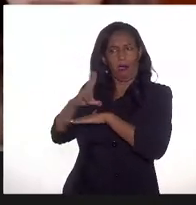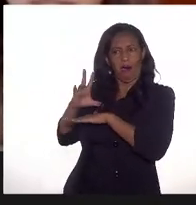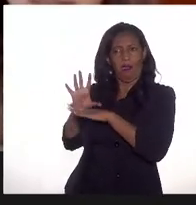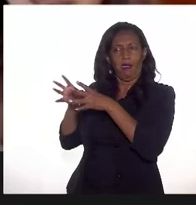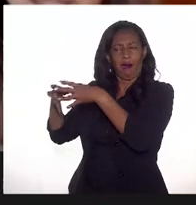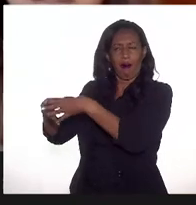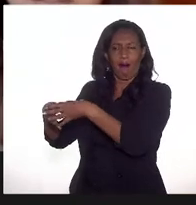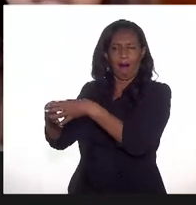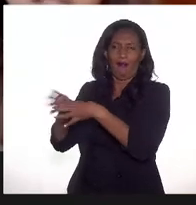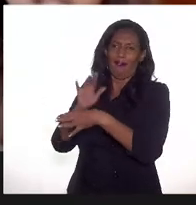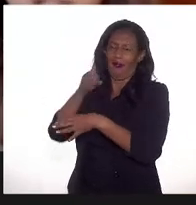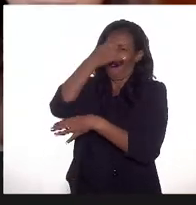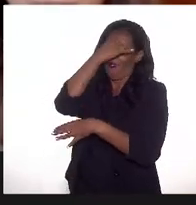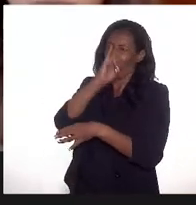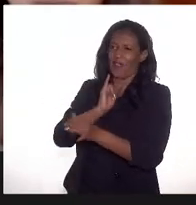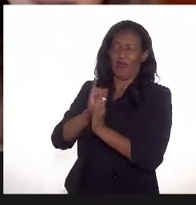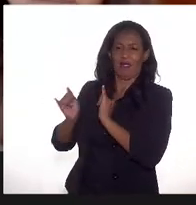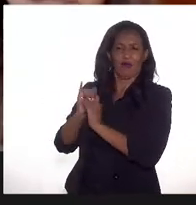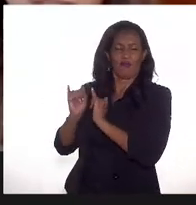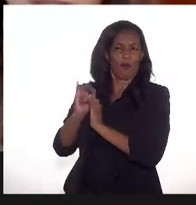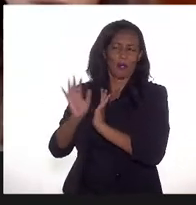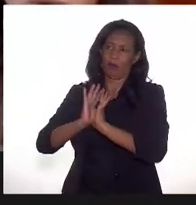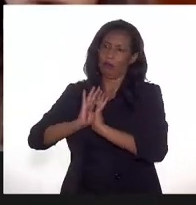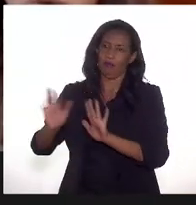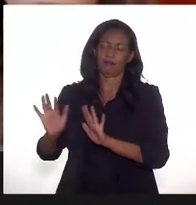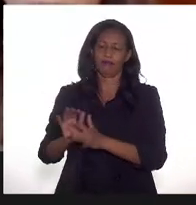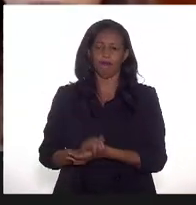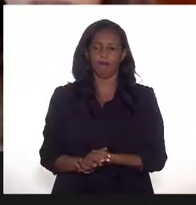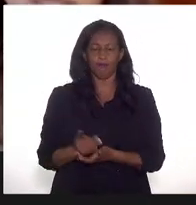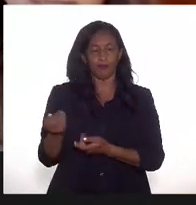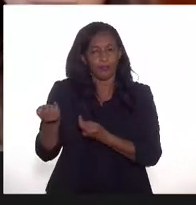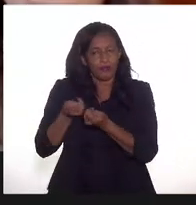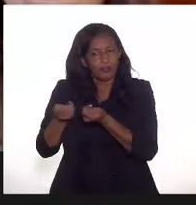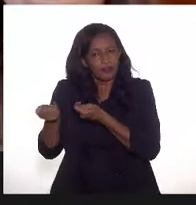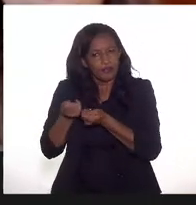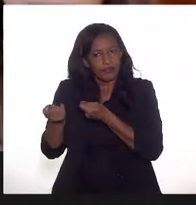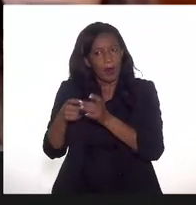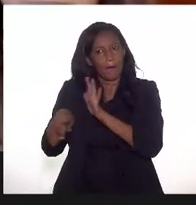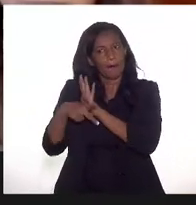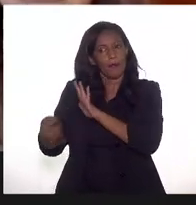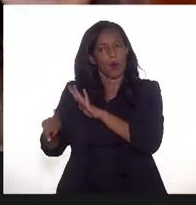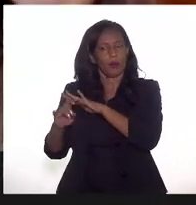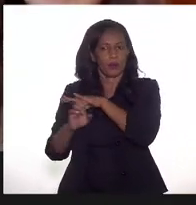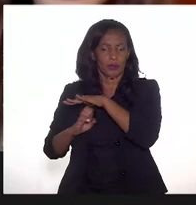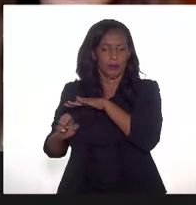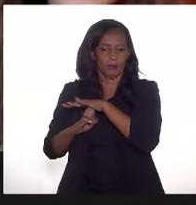é um dado que diz respeito à vantagem econômica da empresa.